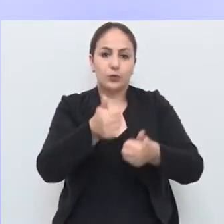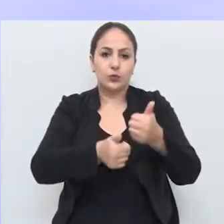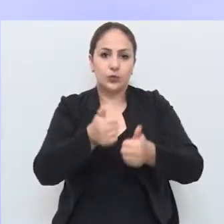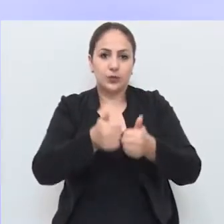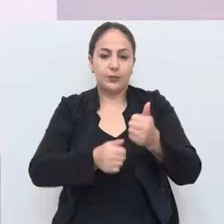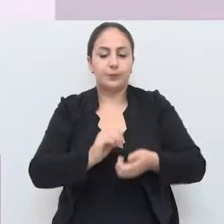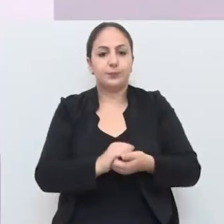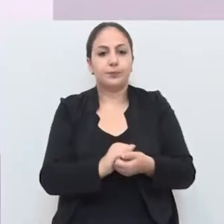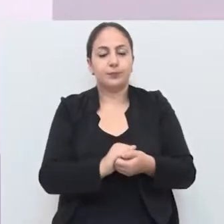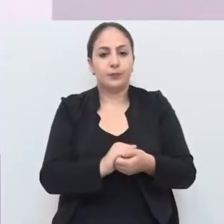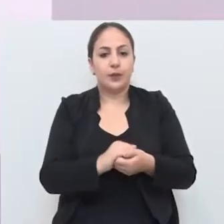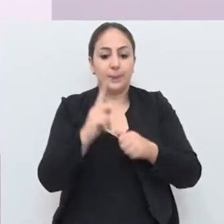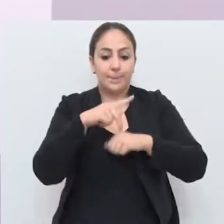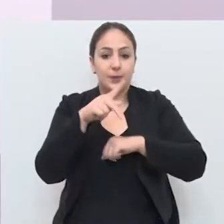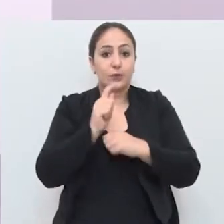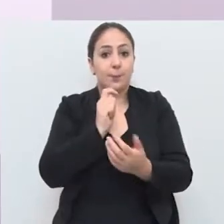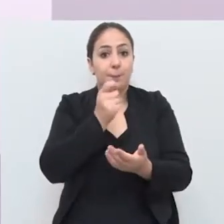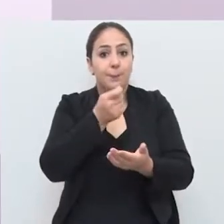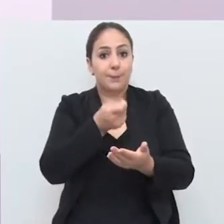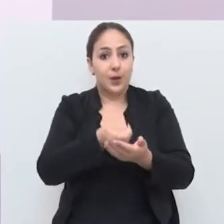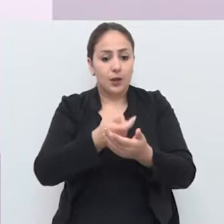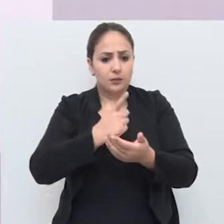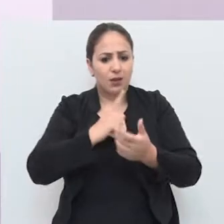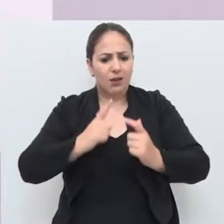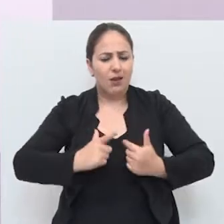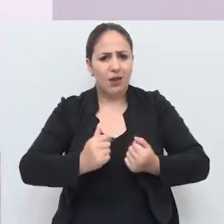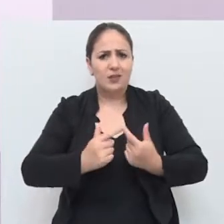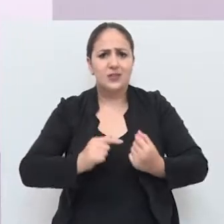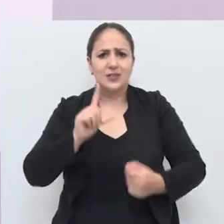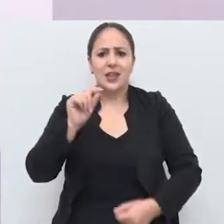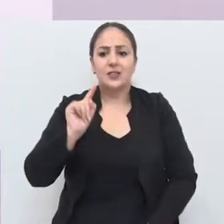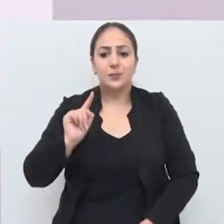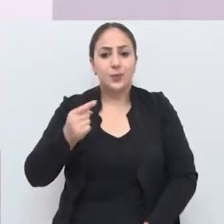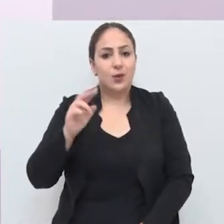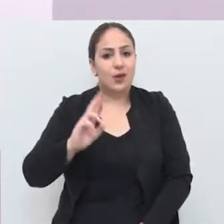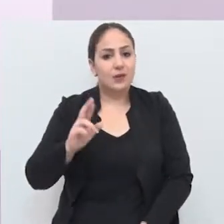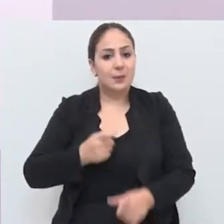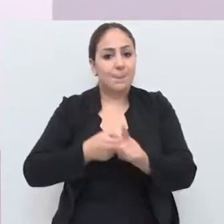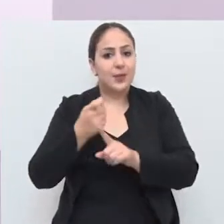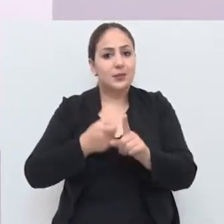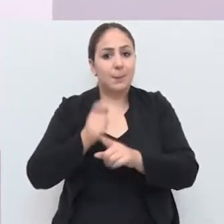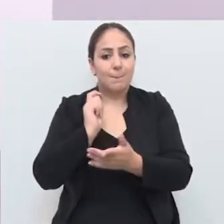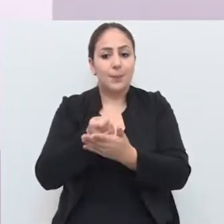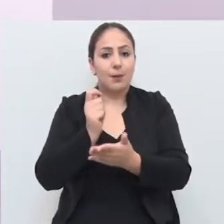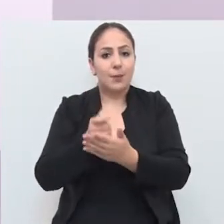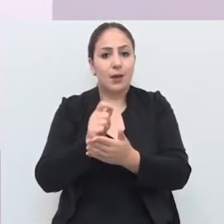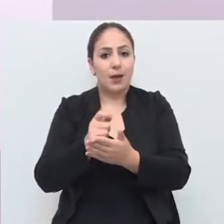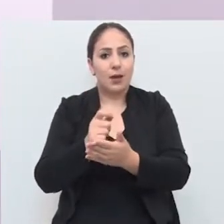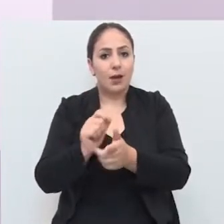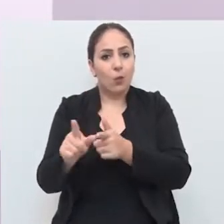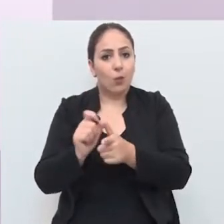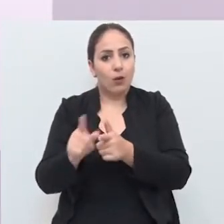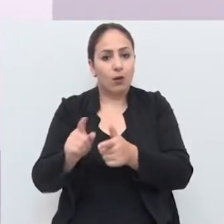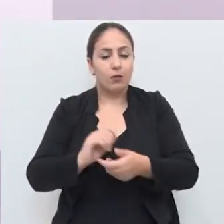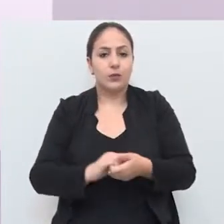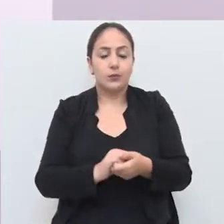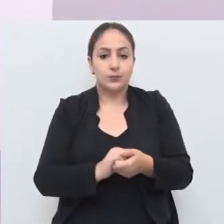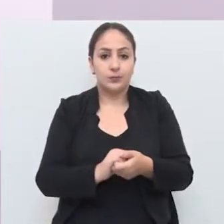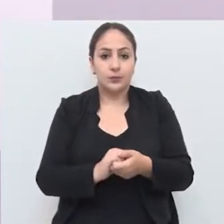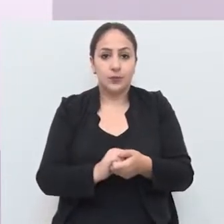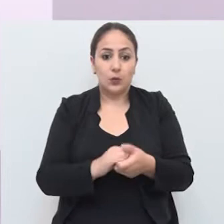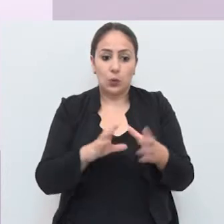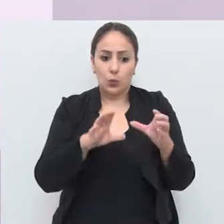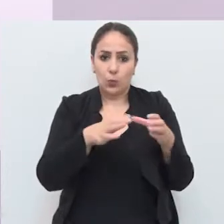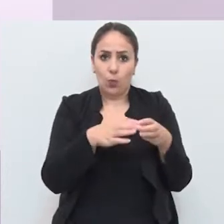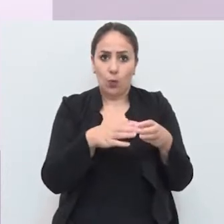Futsal. Essas pessoas pagam, tem um gasto de 10 mil reais por mês de aluguel do Capingui. Para a Série Ouro,